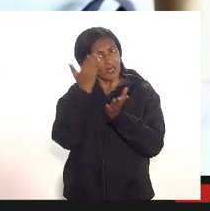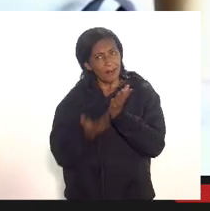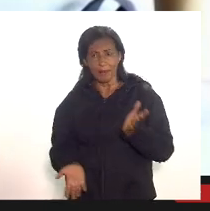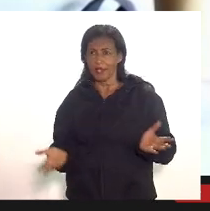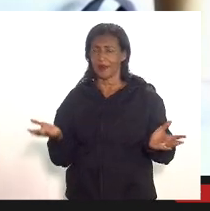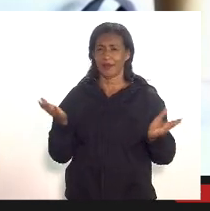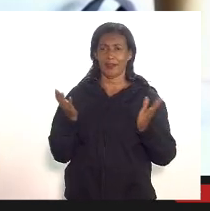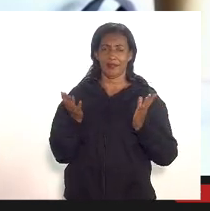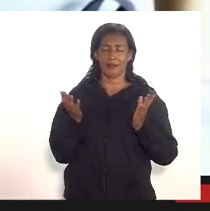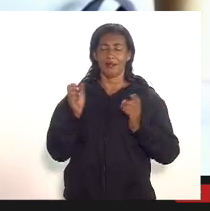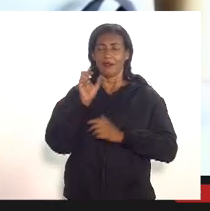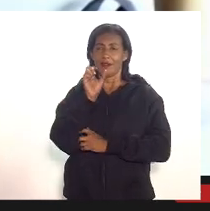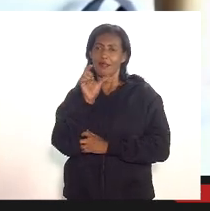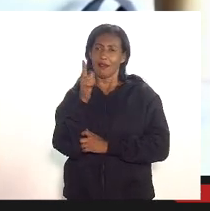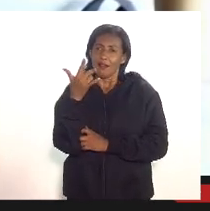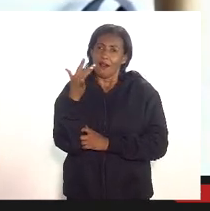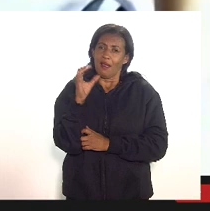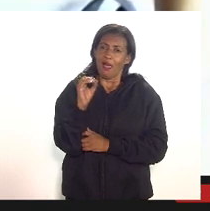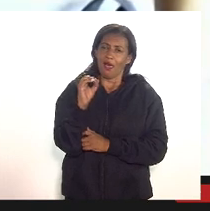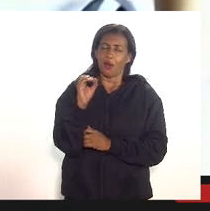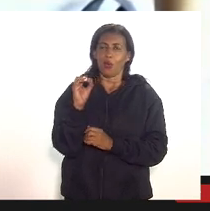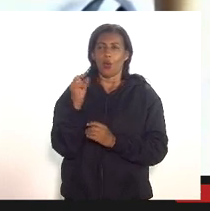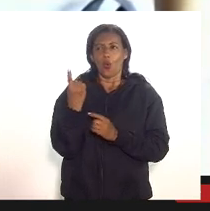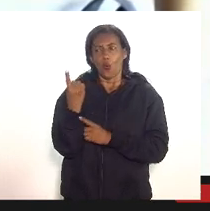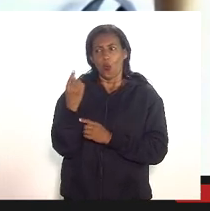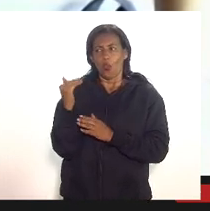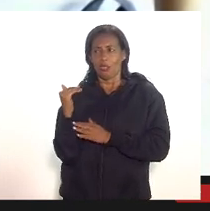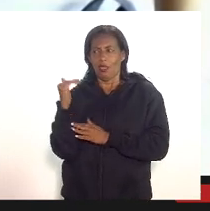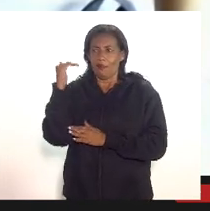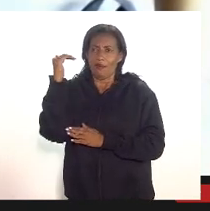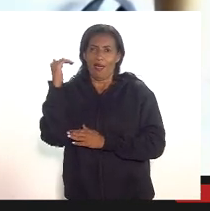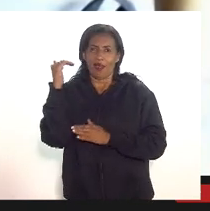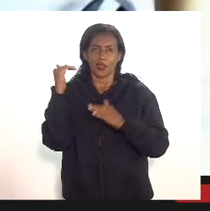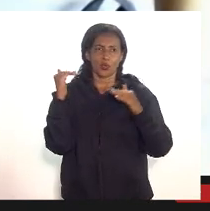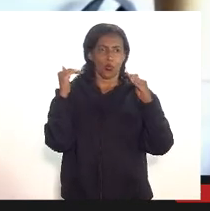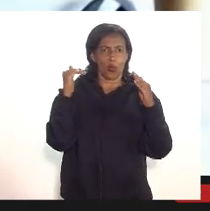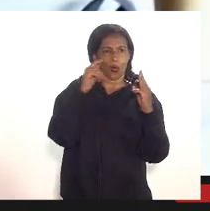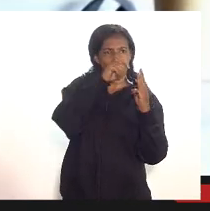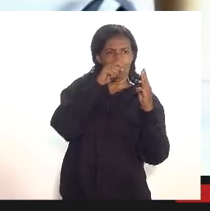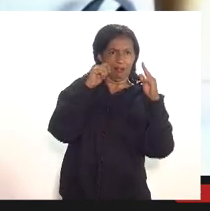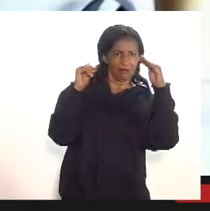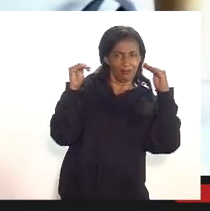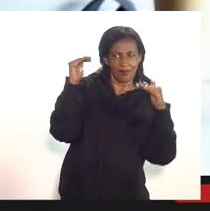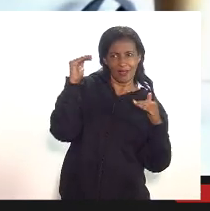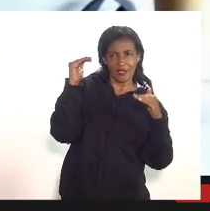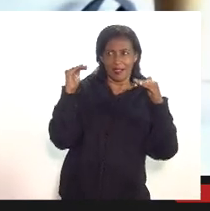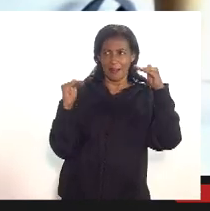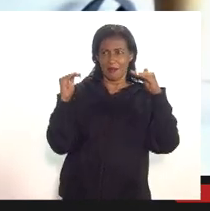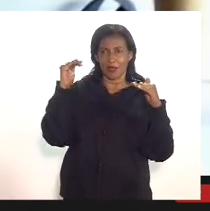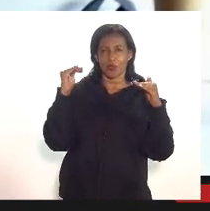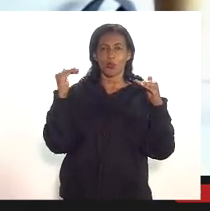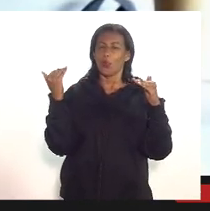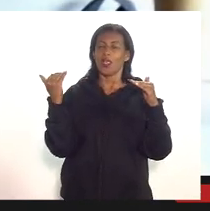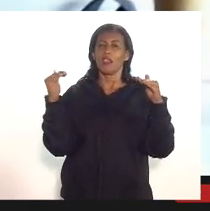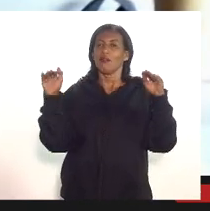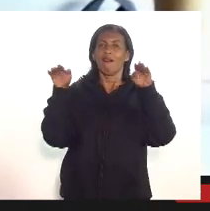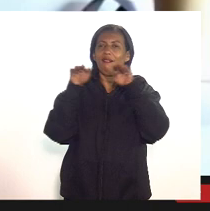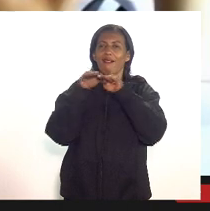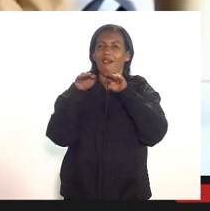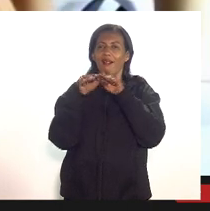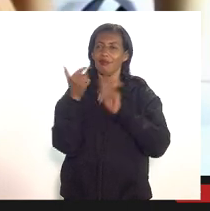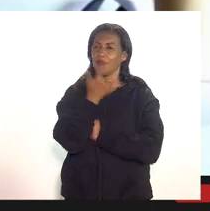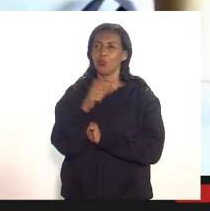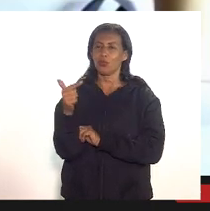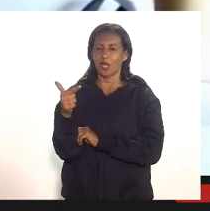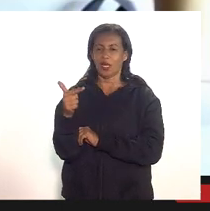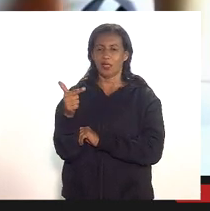é claro um trimestre pode dar mais outro dá menos porque não há uniformidade das deduções mas